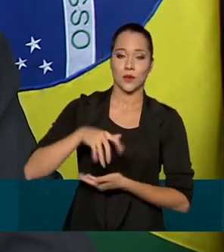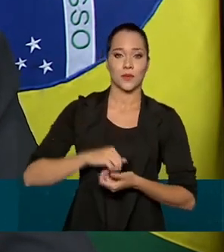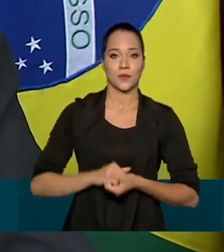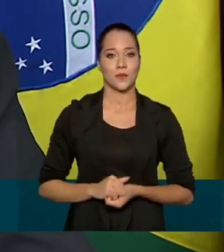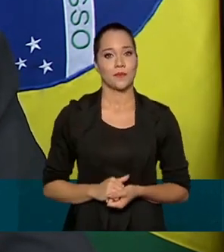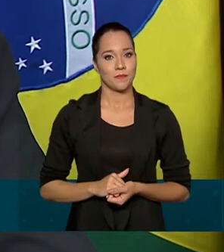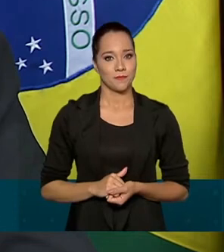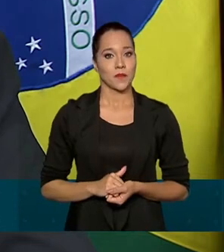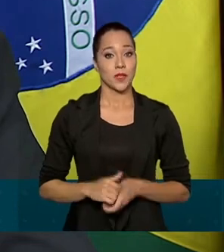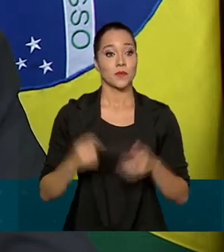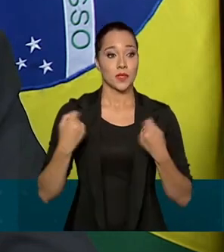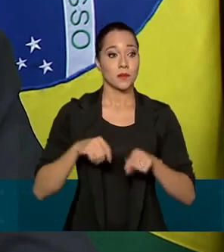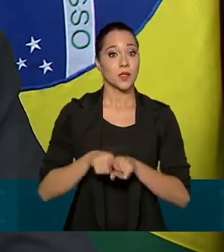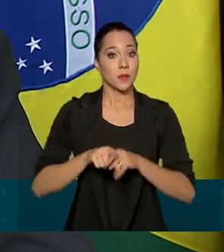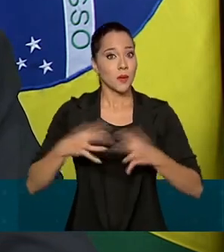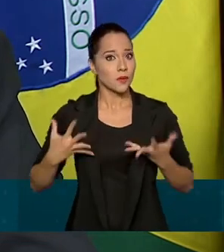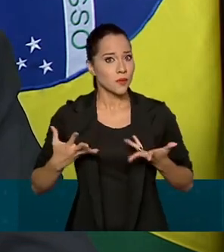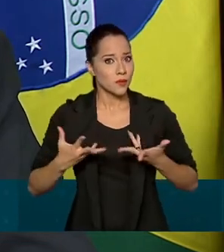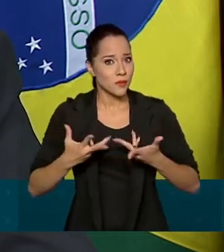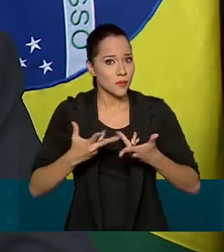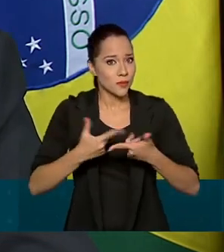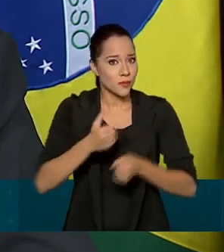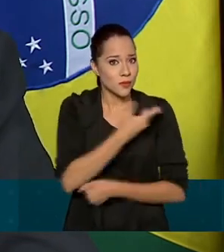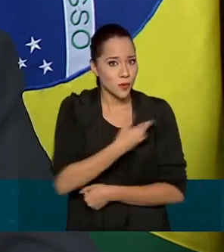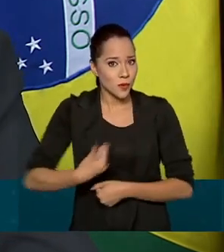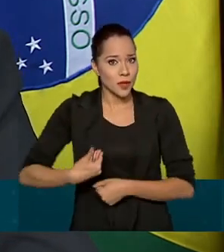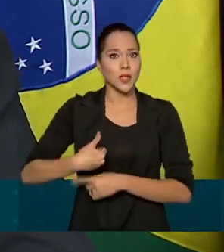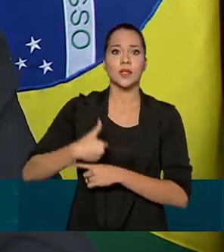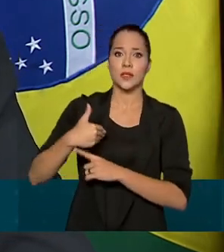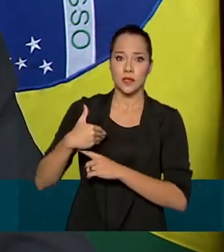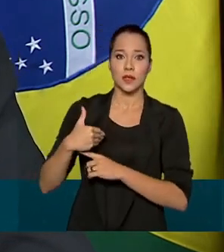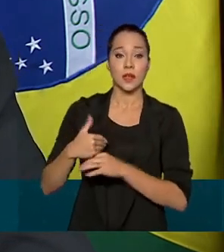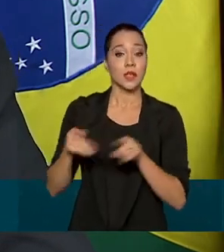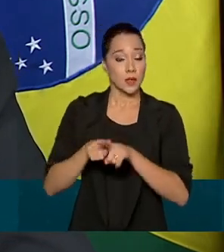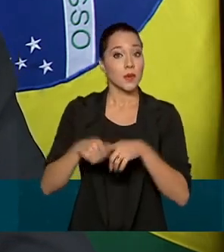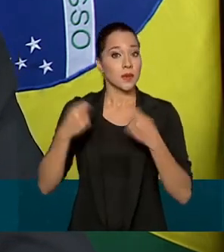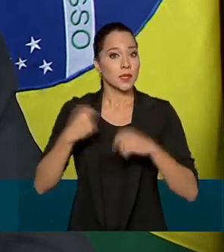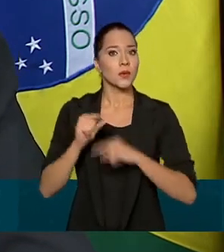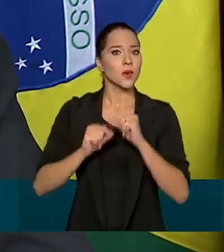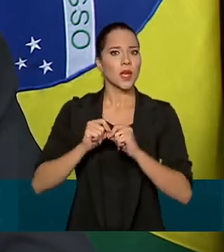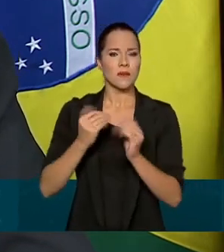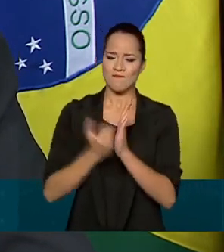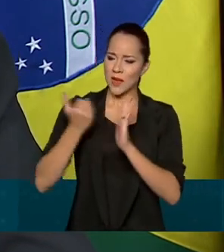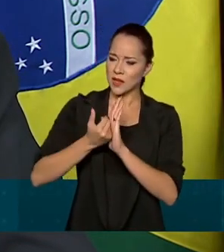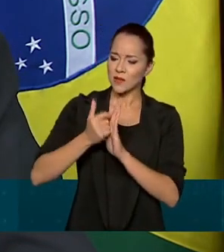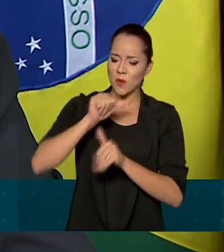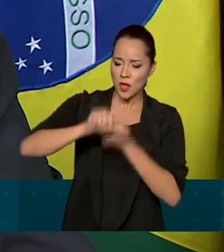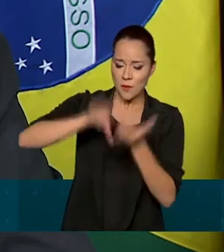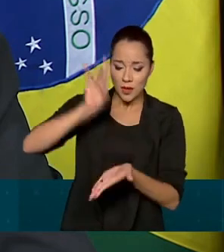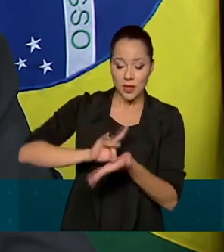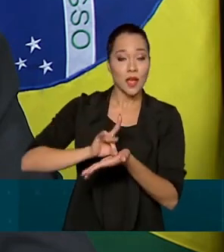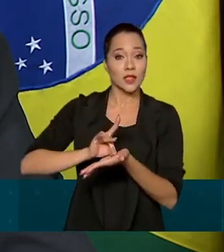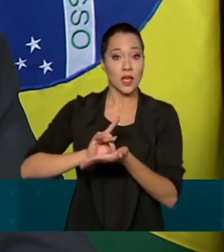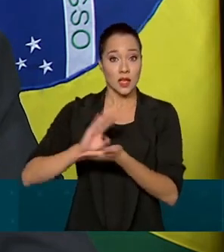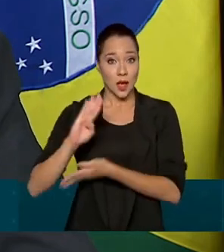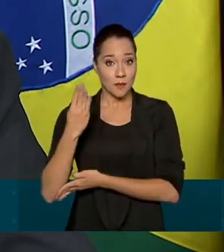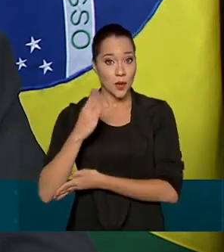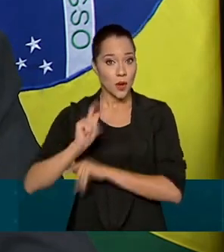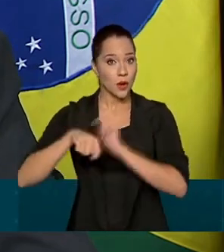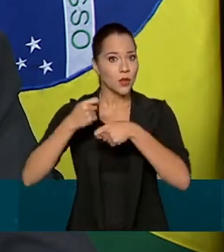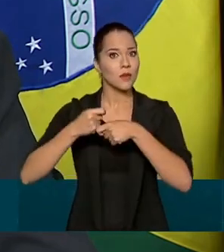Devemos aprimorar a governança da terra, bem como tornar realidade a bioeconomia,